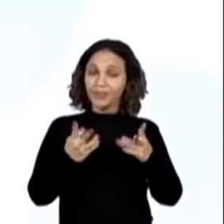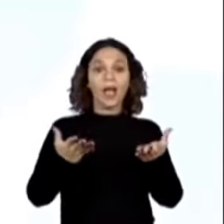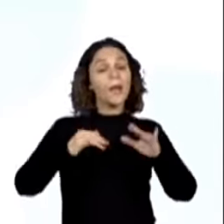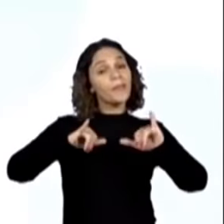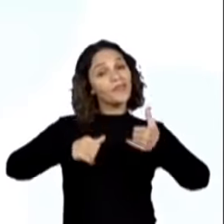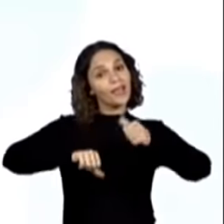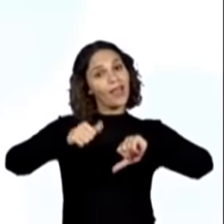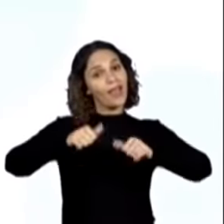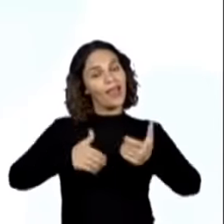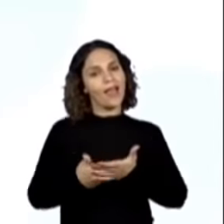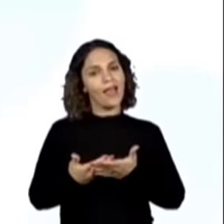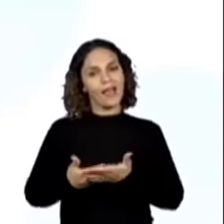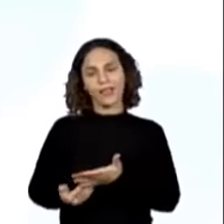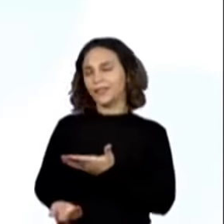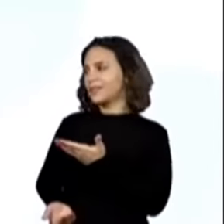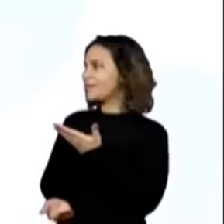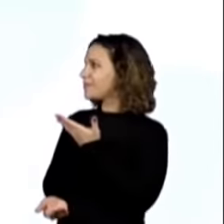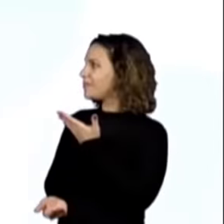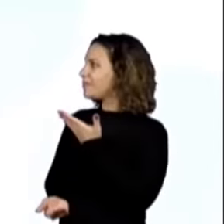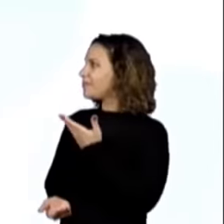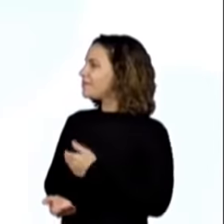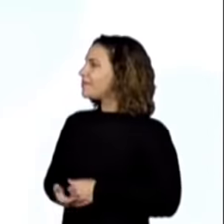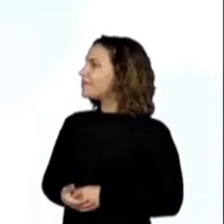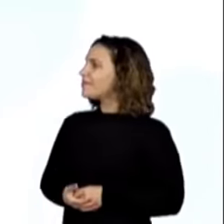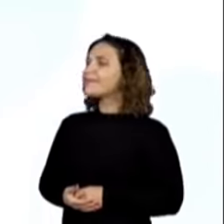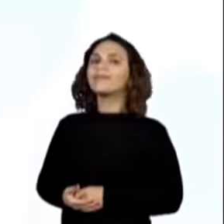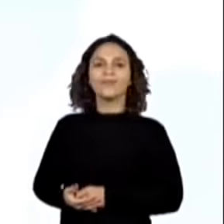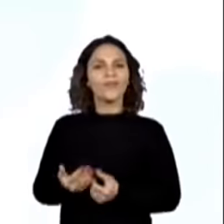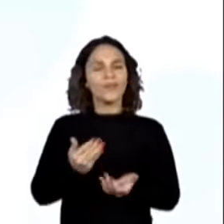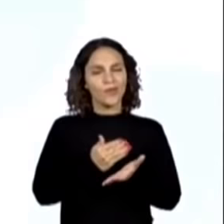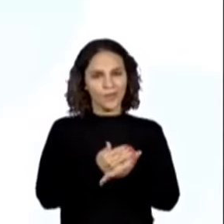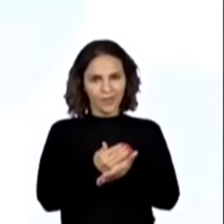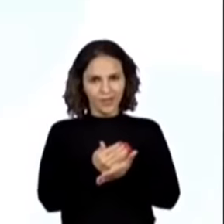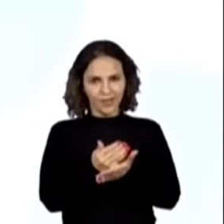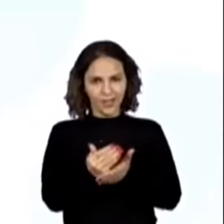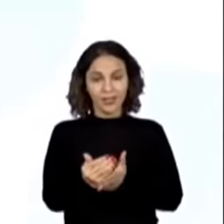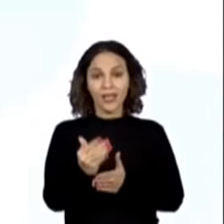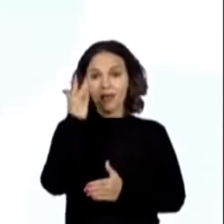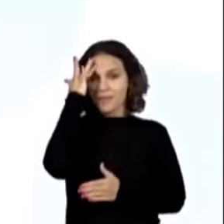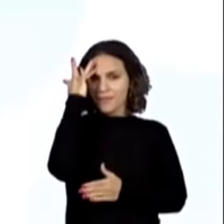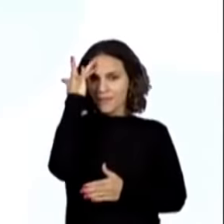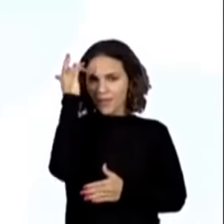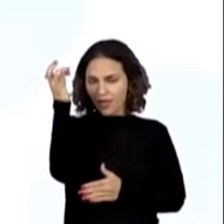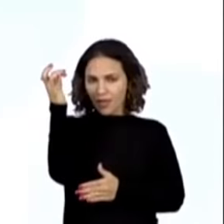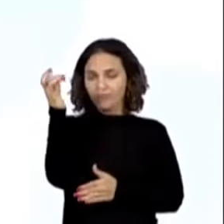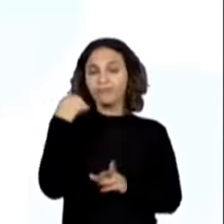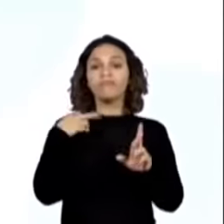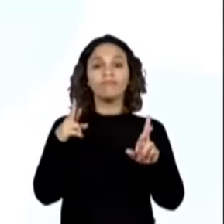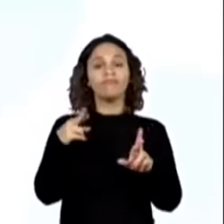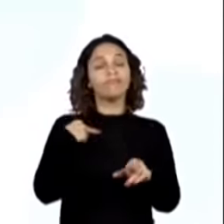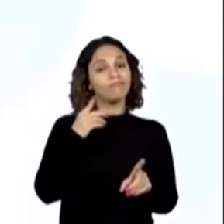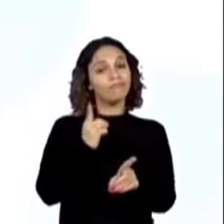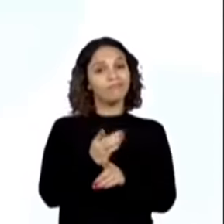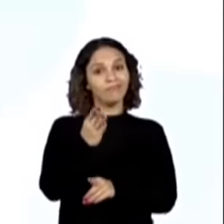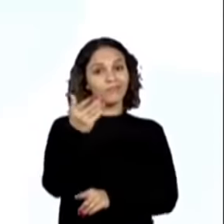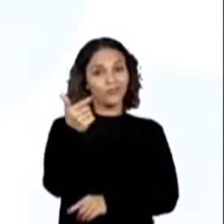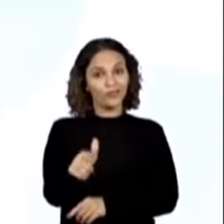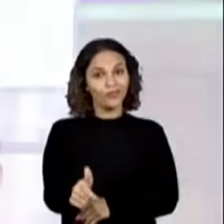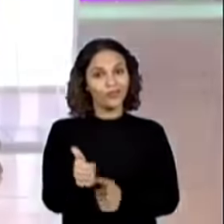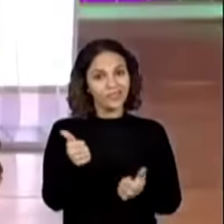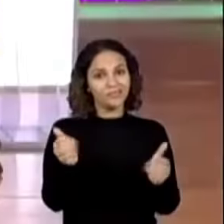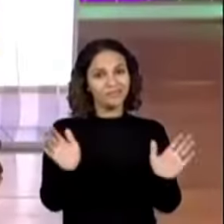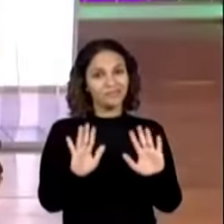avaliação para vocês. Foi só o comecinho. Amanhã espero rever todos, hein? Então,